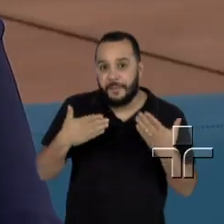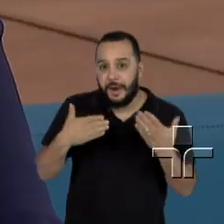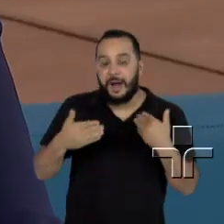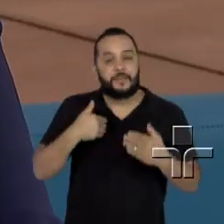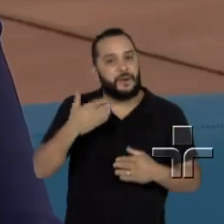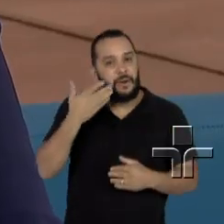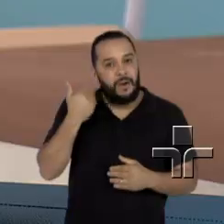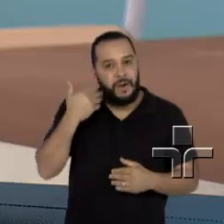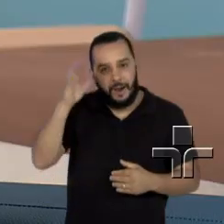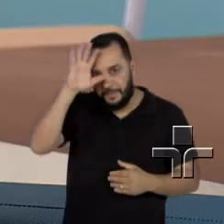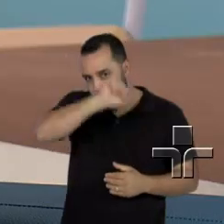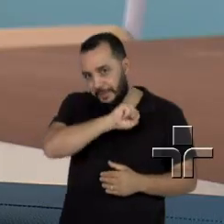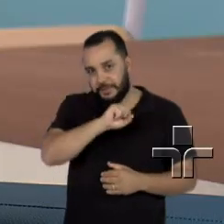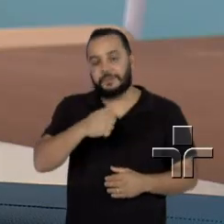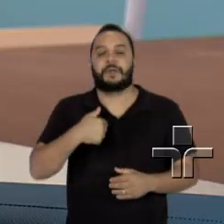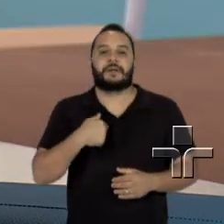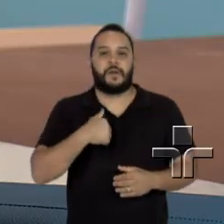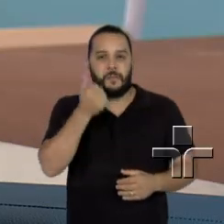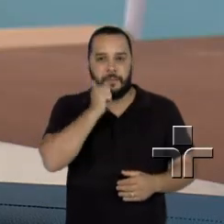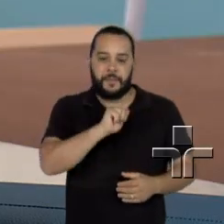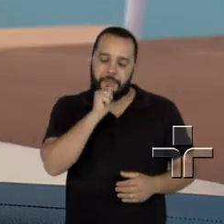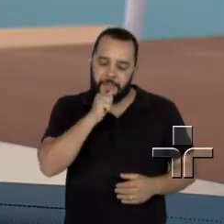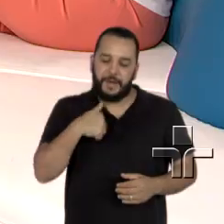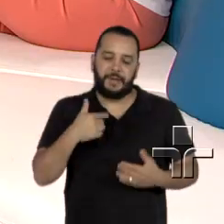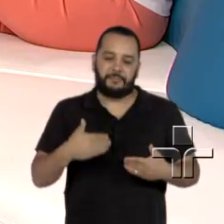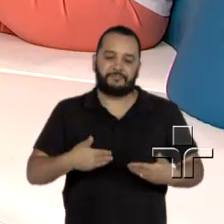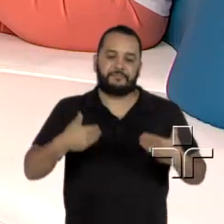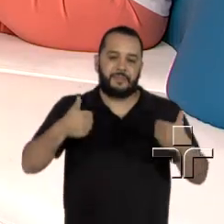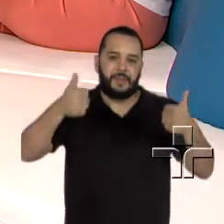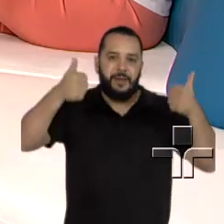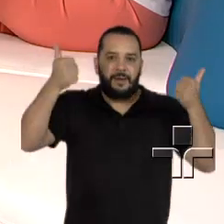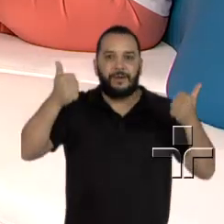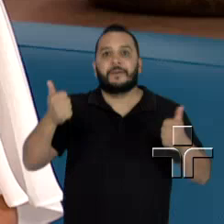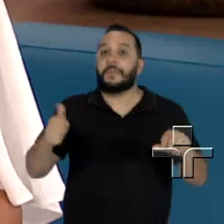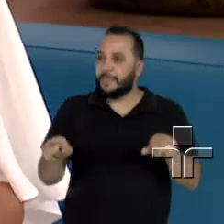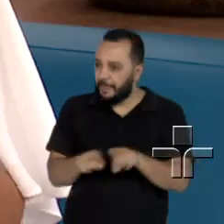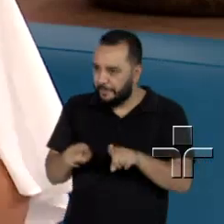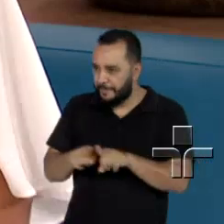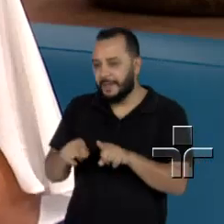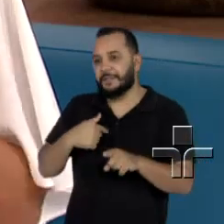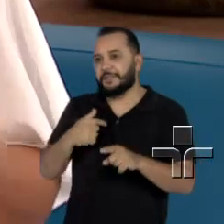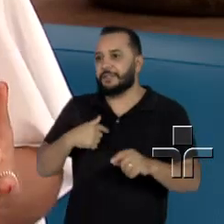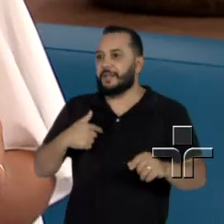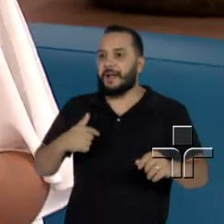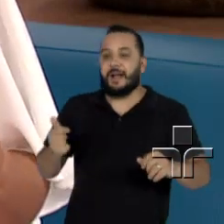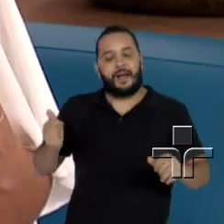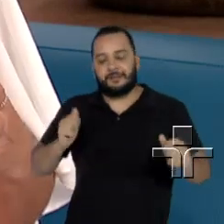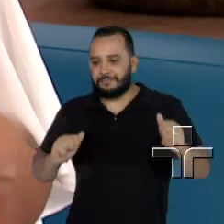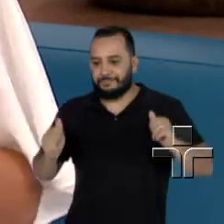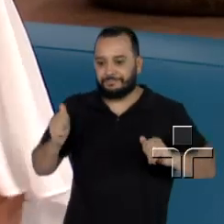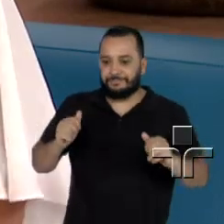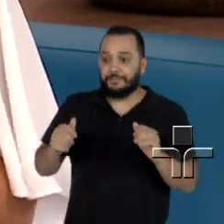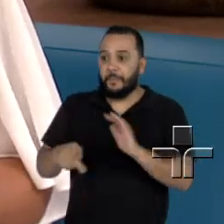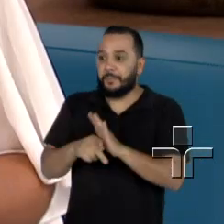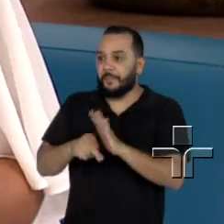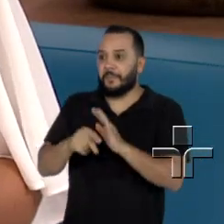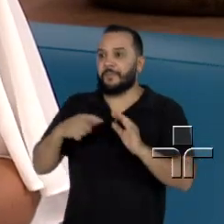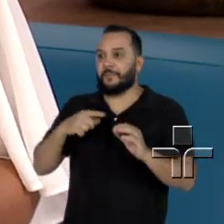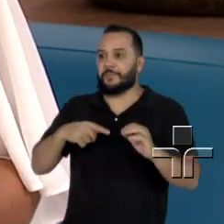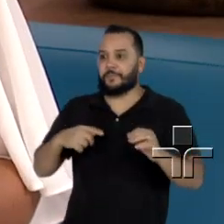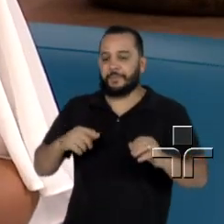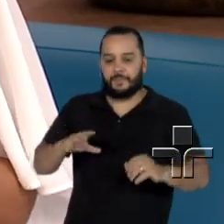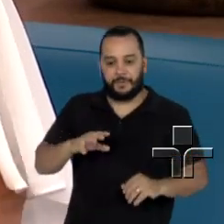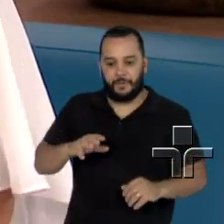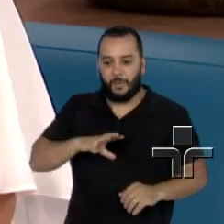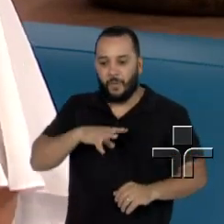eu posso, eu faço para ser uma mãe melhor. E a energia PIC, a gente corre atrás, né? Porque tem coisa mais gostosa do que ter criança